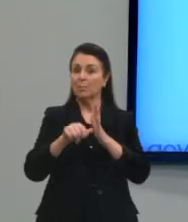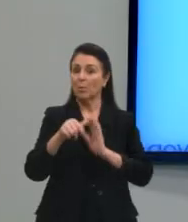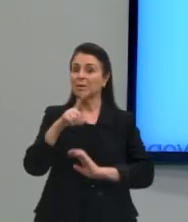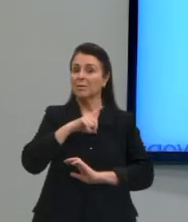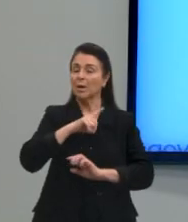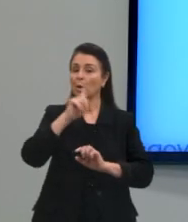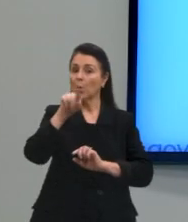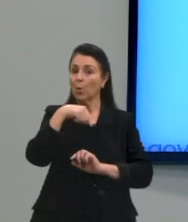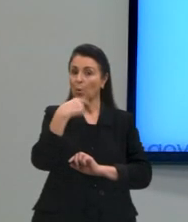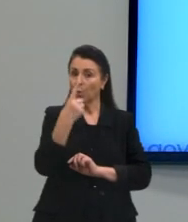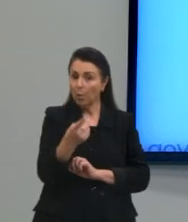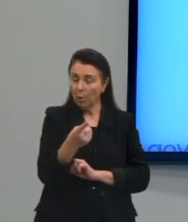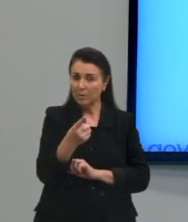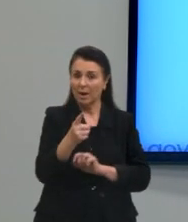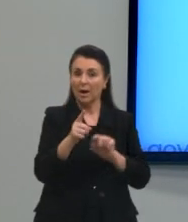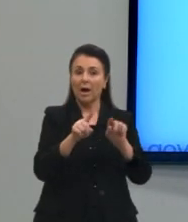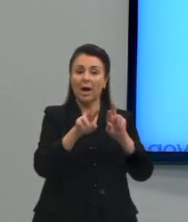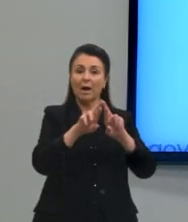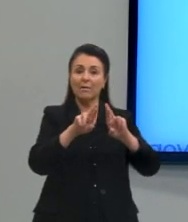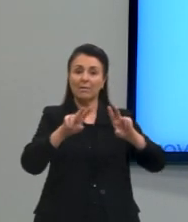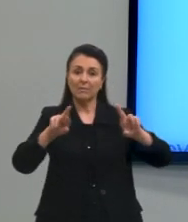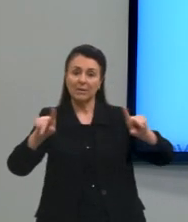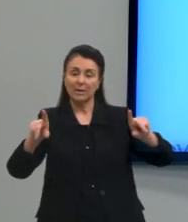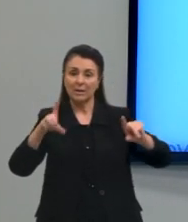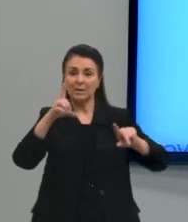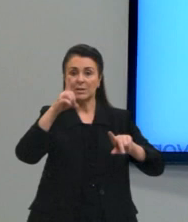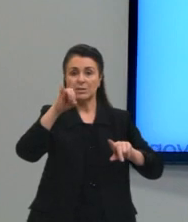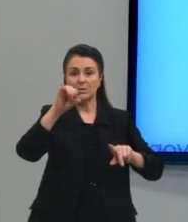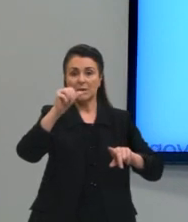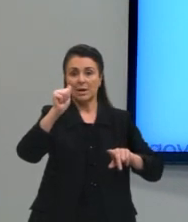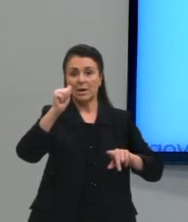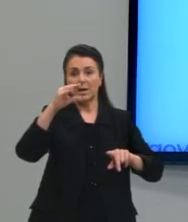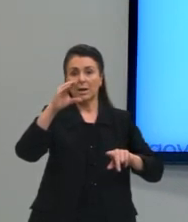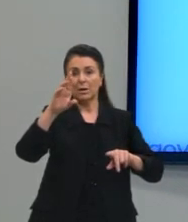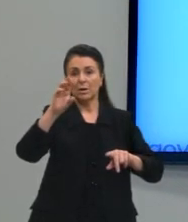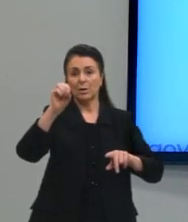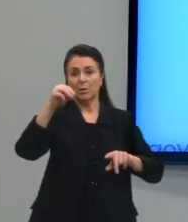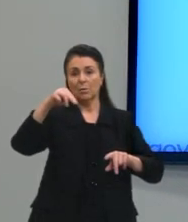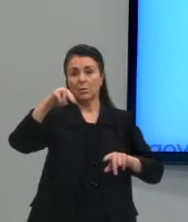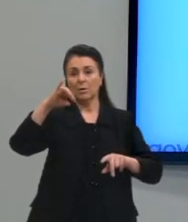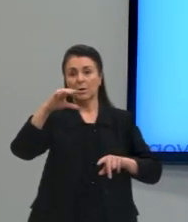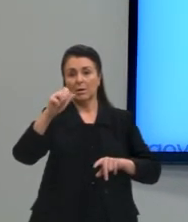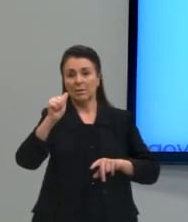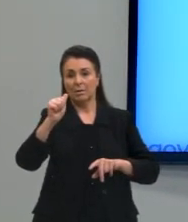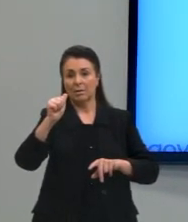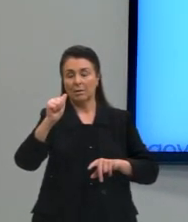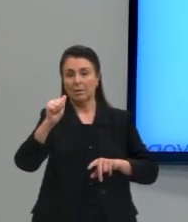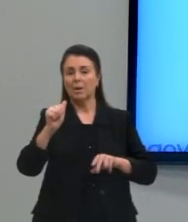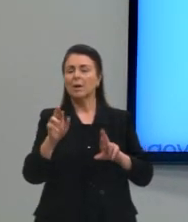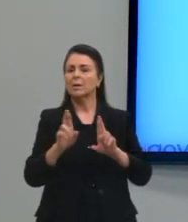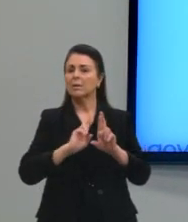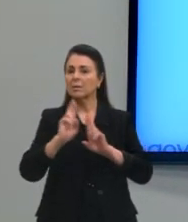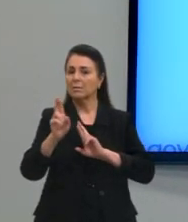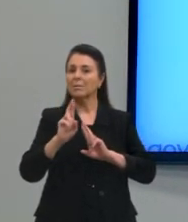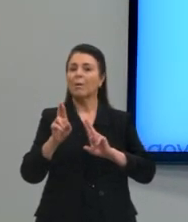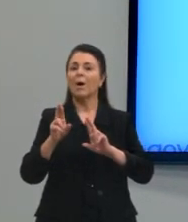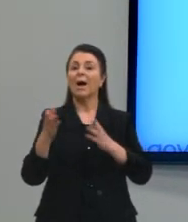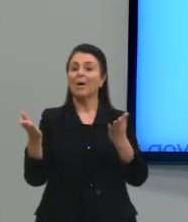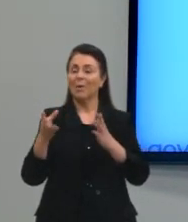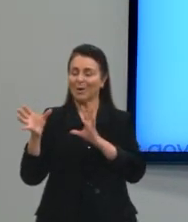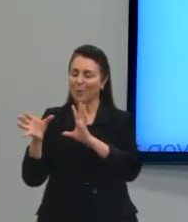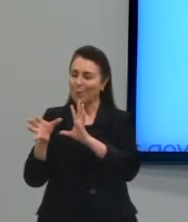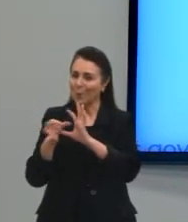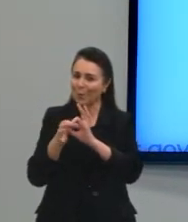a gente tem o que a gente chama de variação diacrônica, que tem relação exatamente com esse contexto histórico.